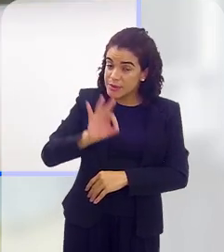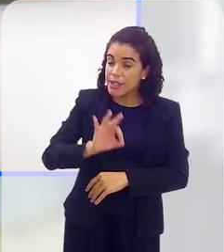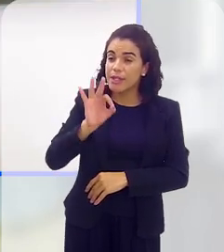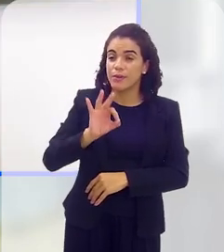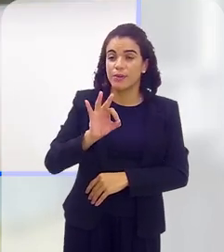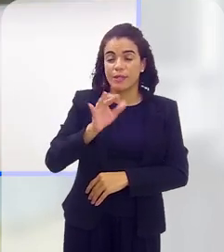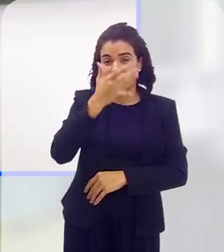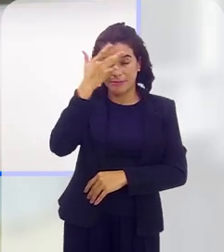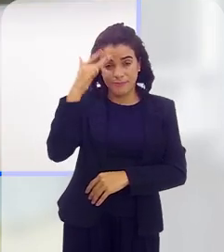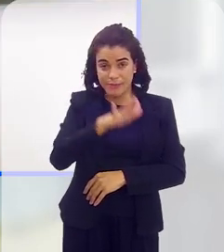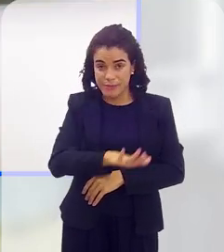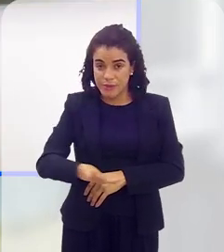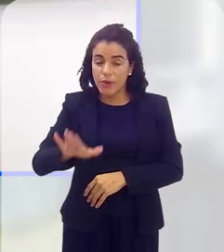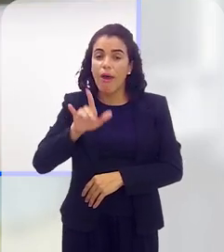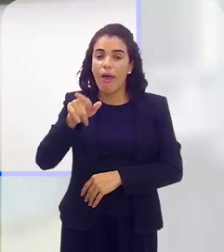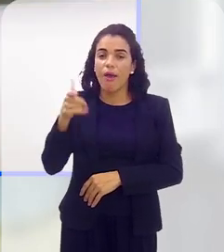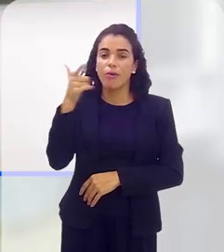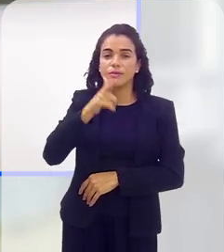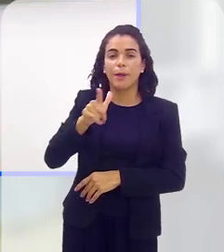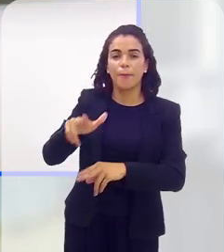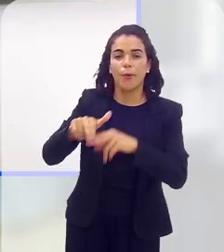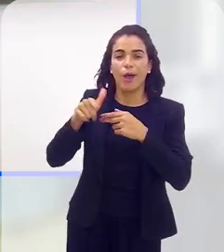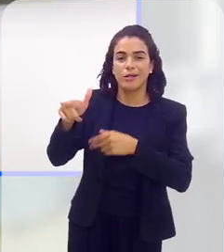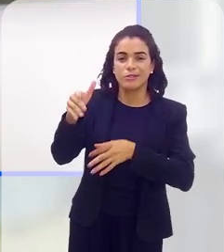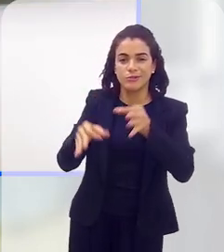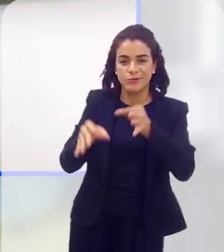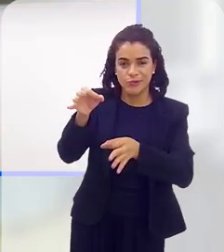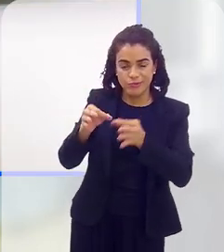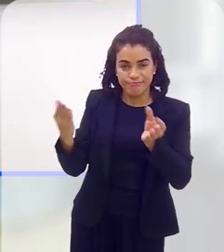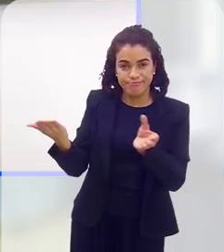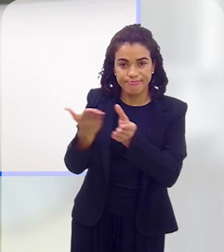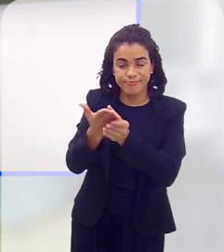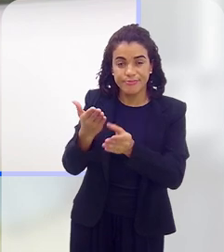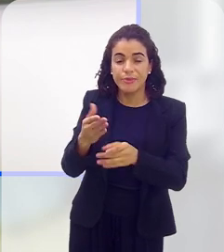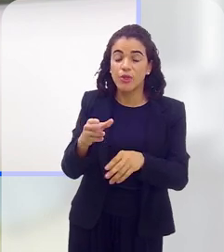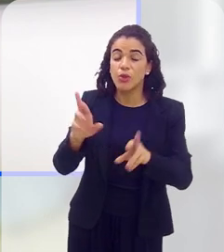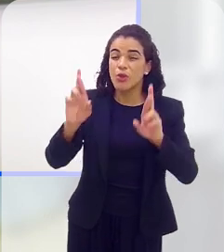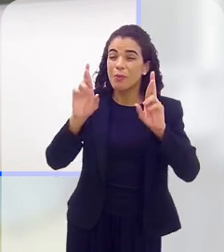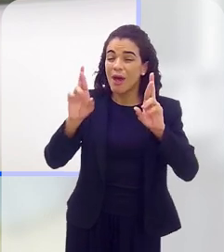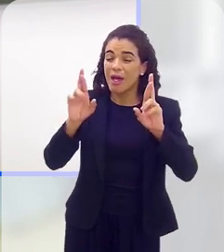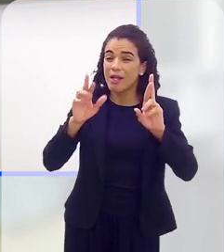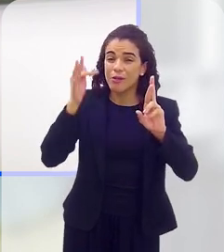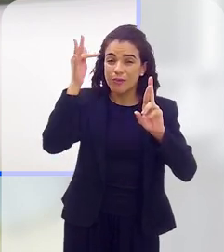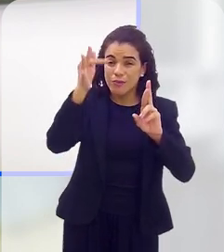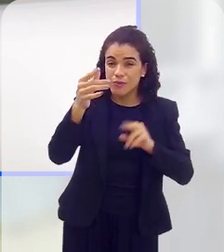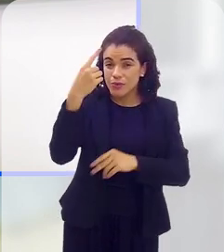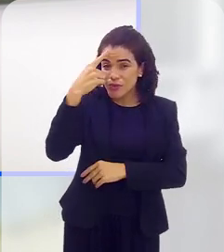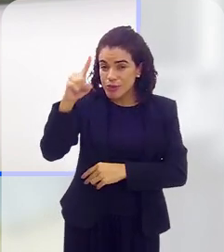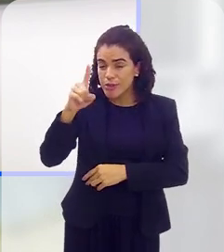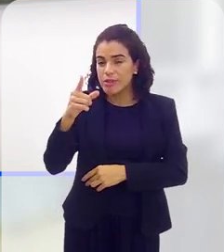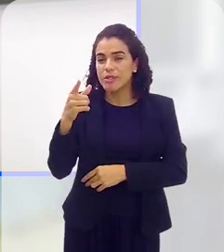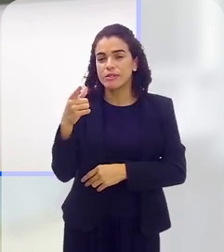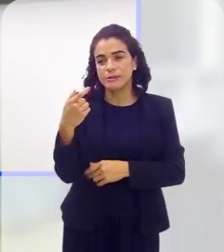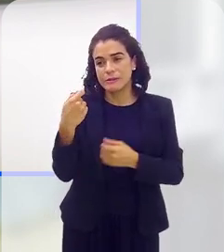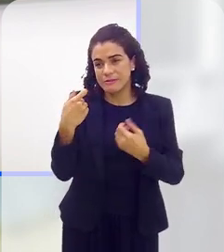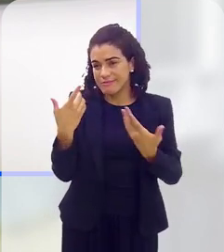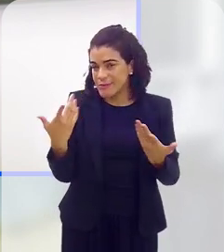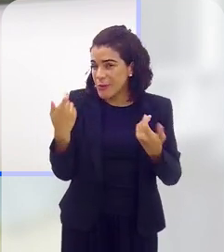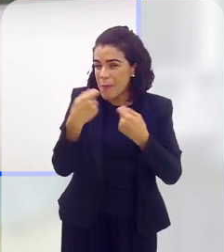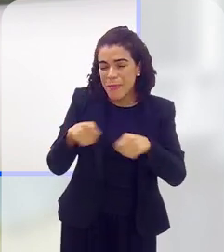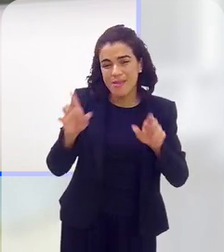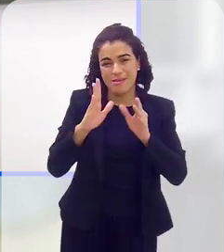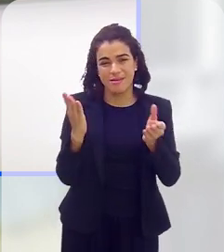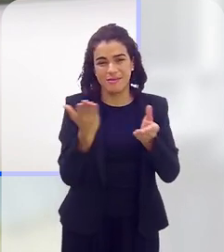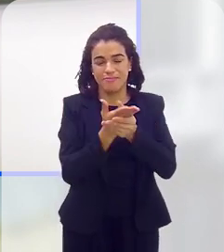crianças que utilizam no Brasil é através da judicialização. E esperamos que um dia, assim, a gente tem que entrar com advogados, né,